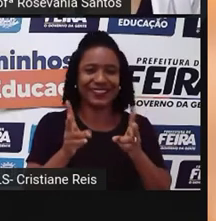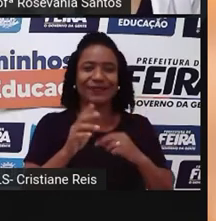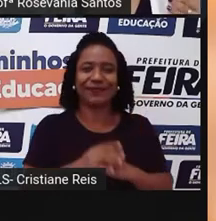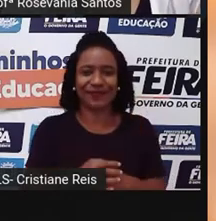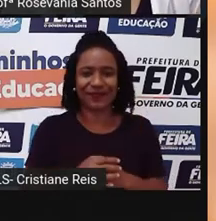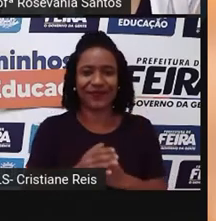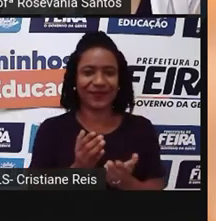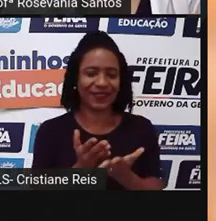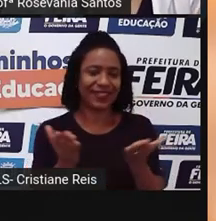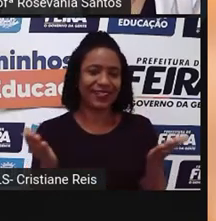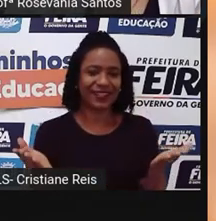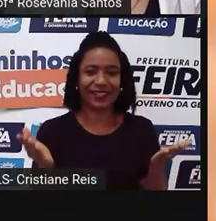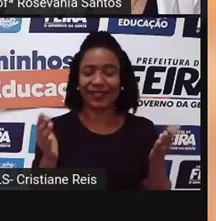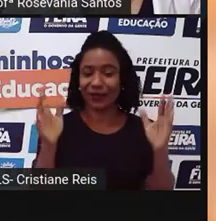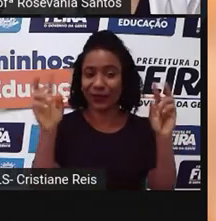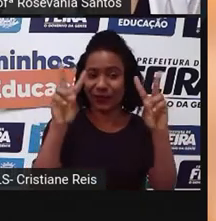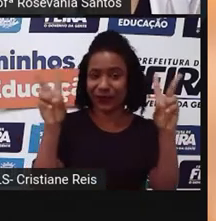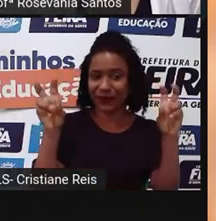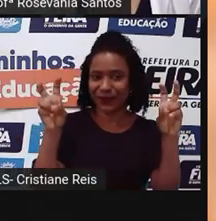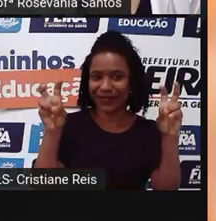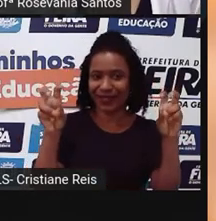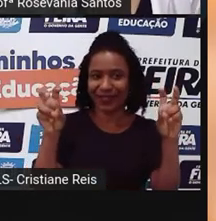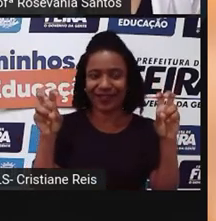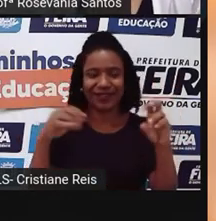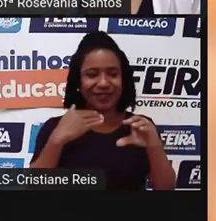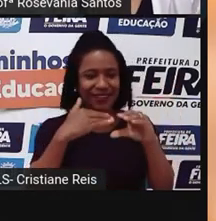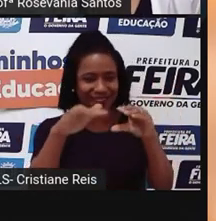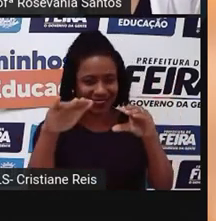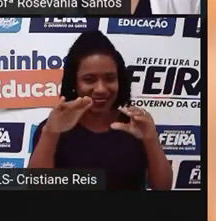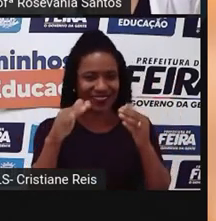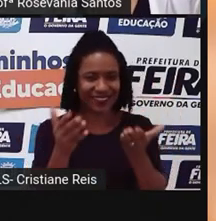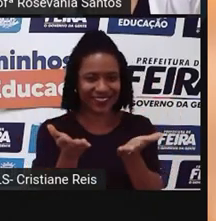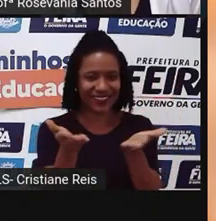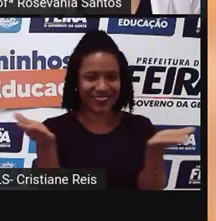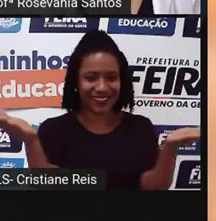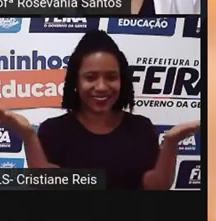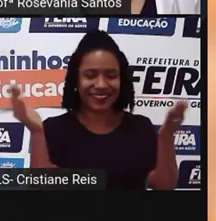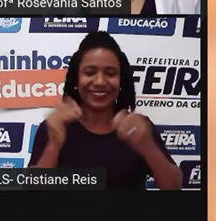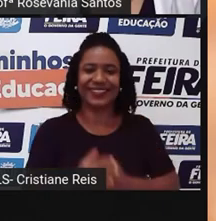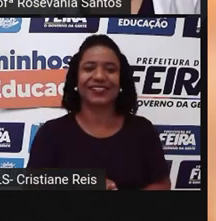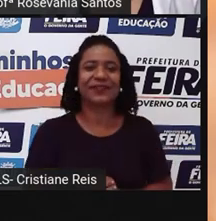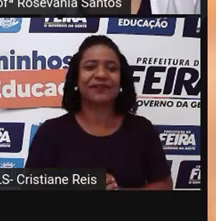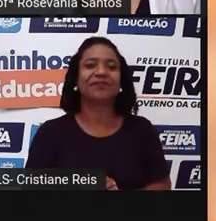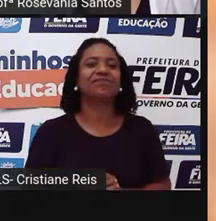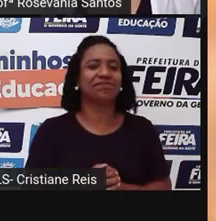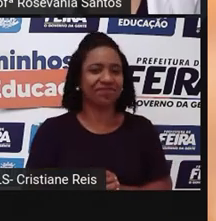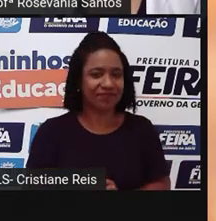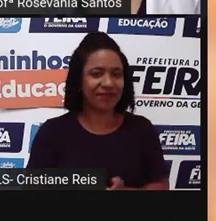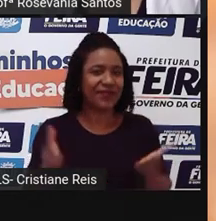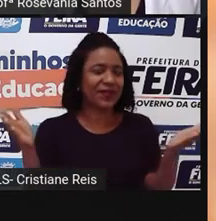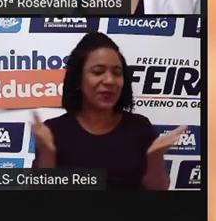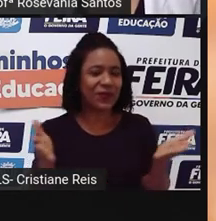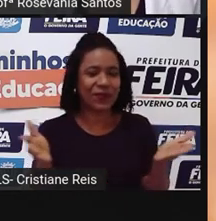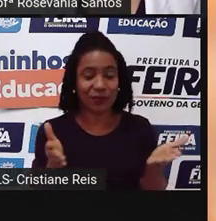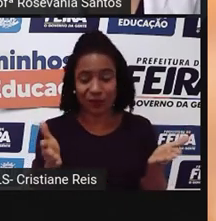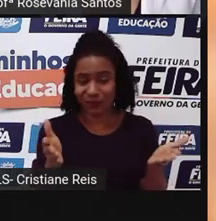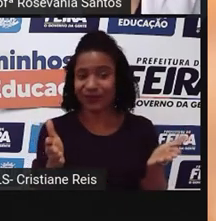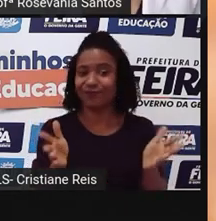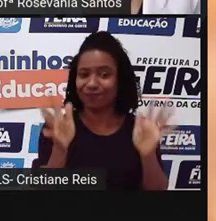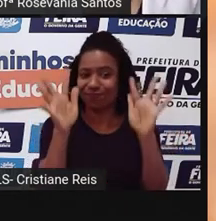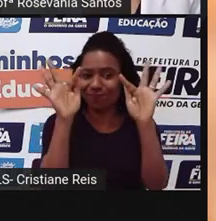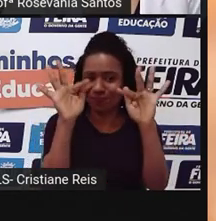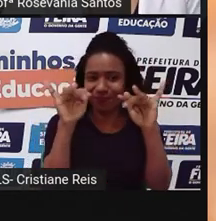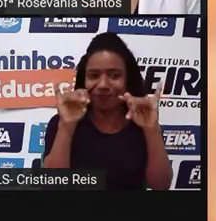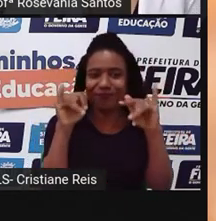Pró, né? Escreveu uma mensagenzinha para vocês. Eu vou ler essa mensagem. Que diz assim. Hoje é encerramento de um ciclo